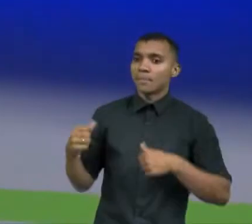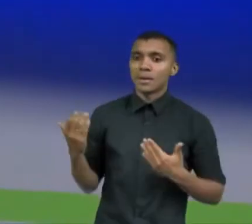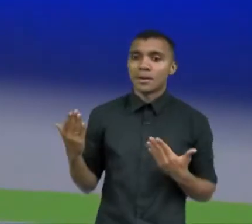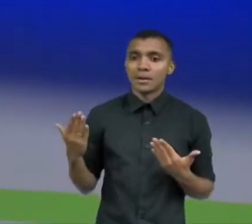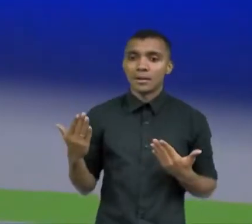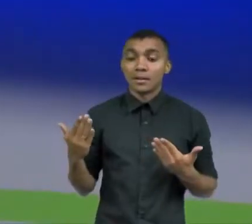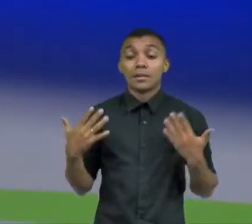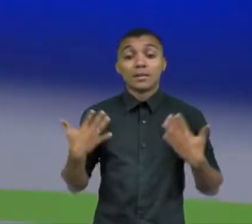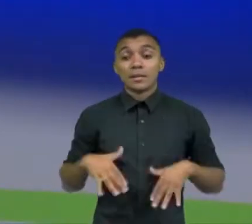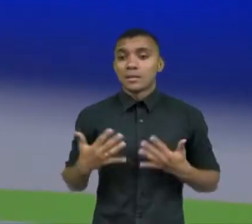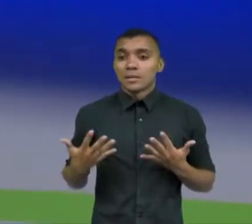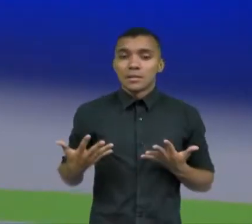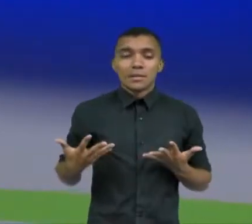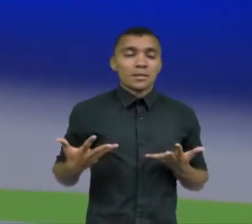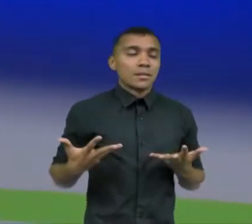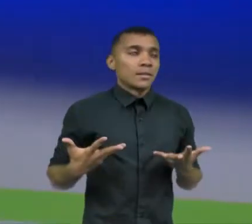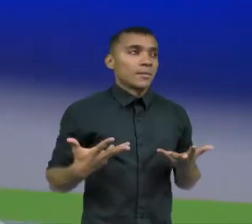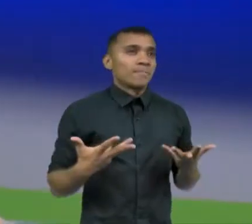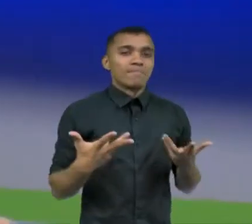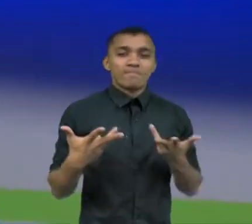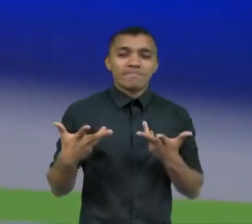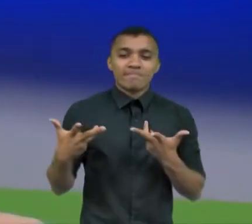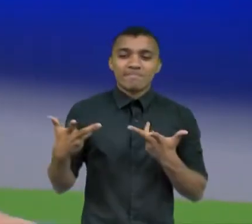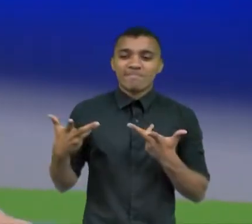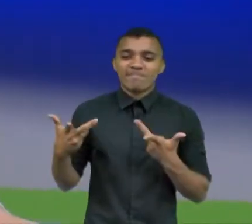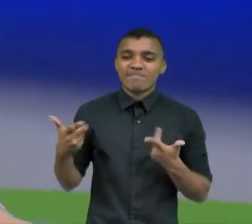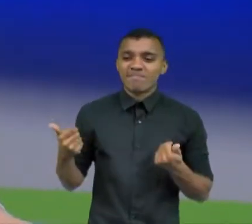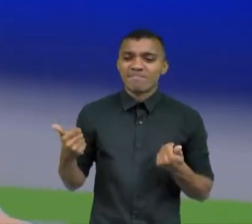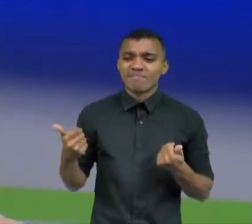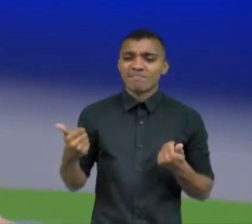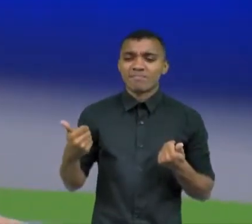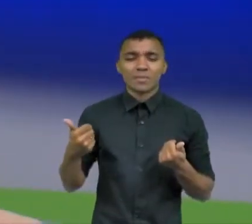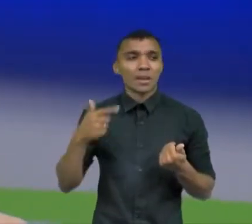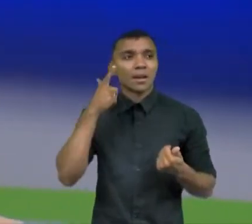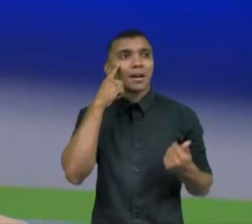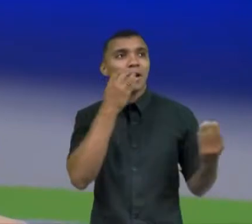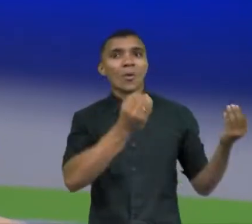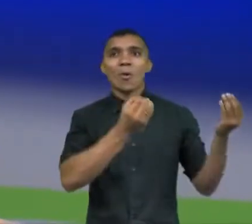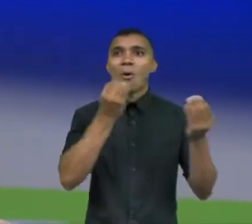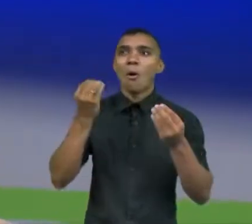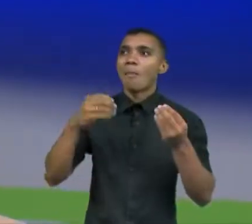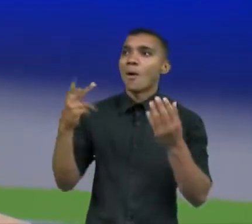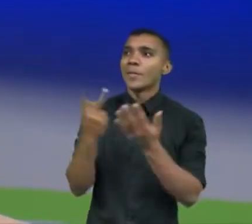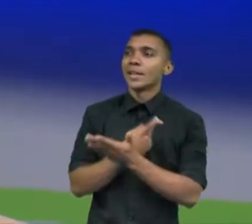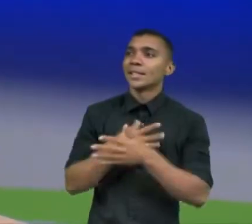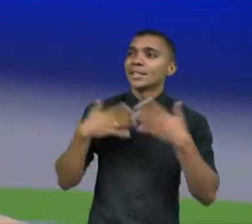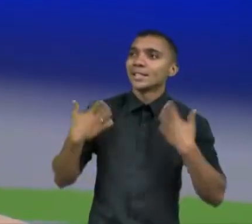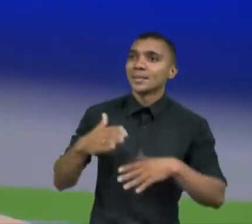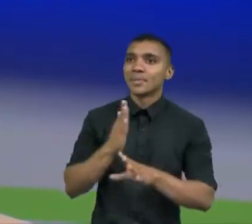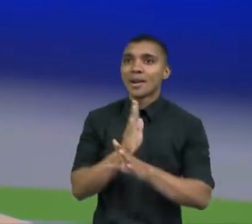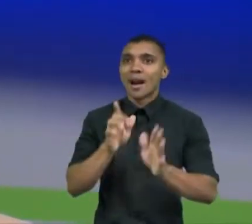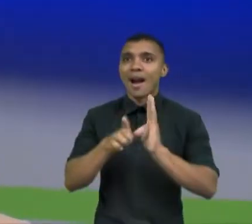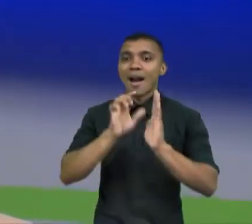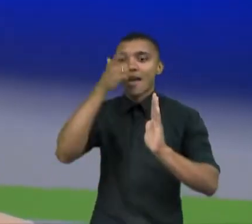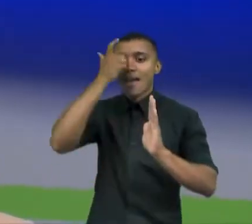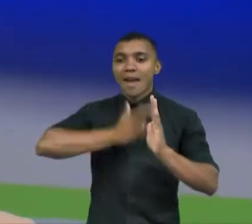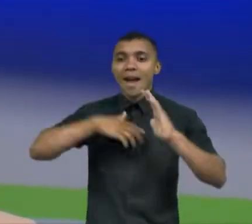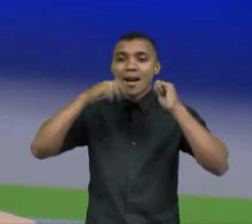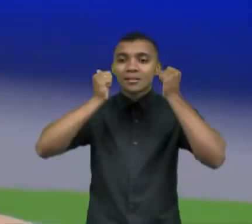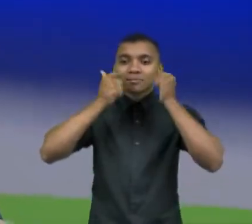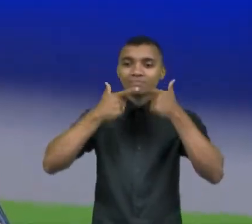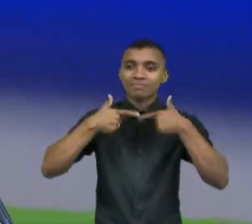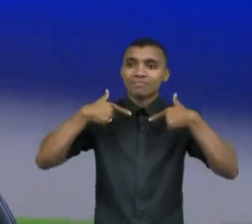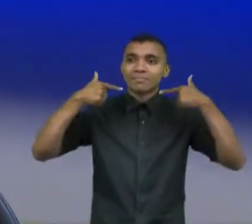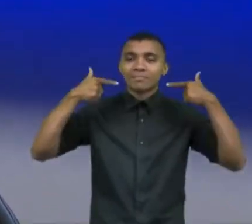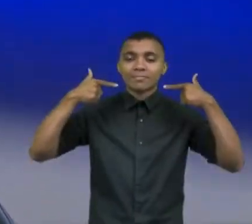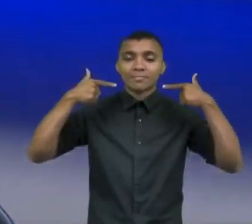extraordinária. aí eu disse, como é que se explica isso? Por que eu tinha um sorriso? Não.